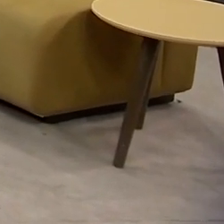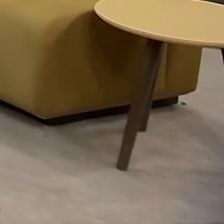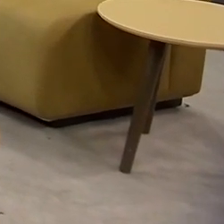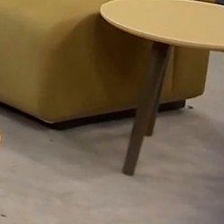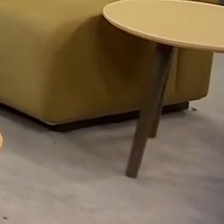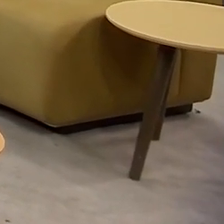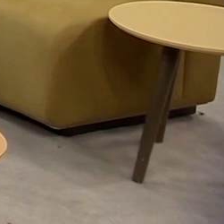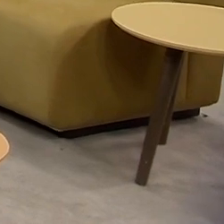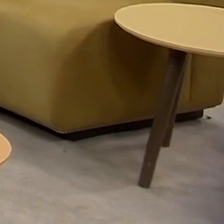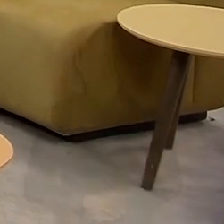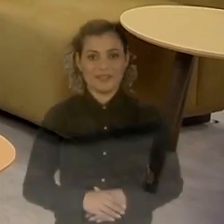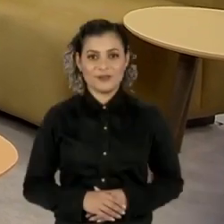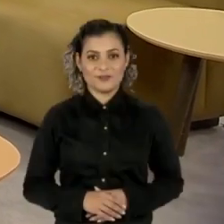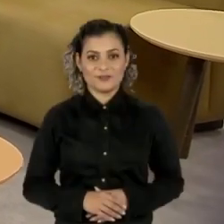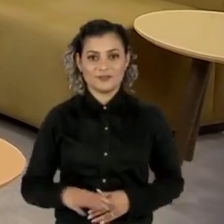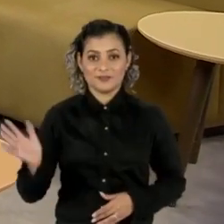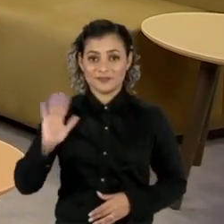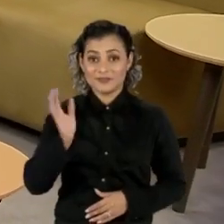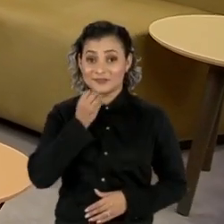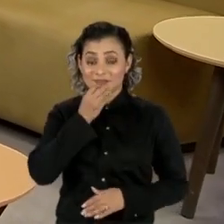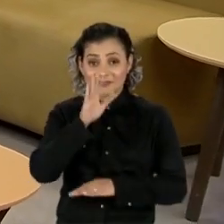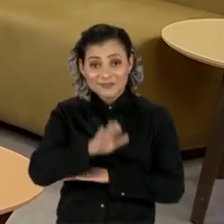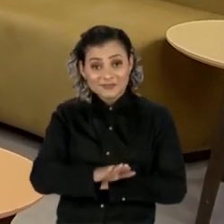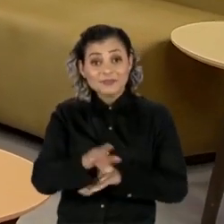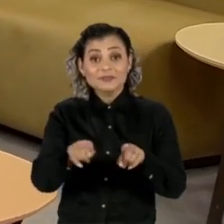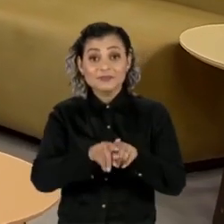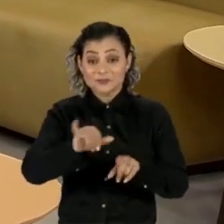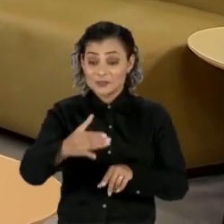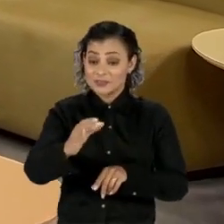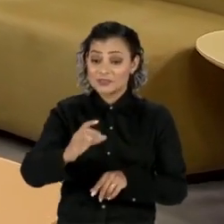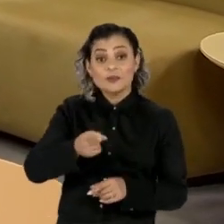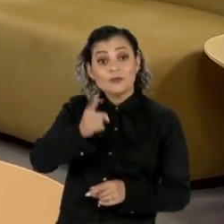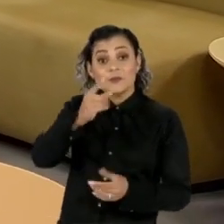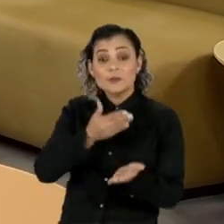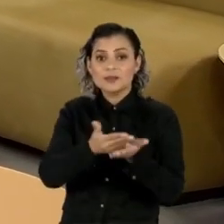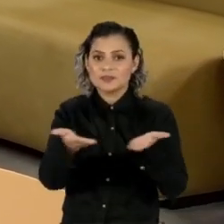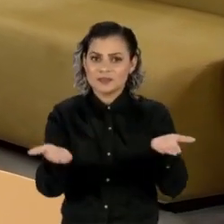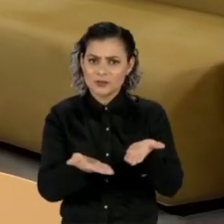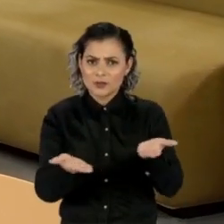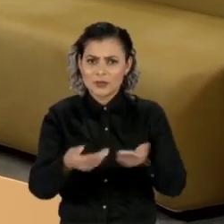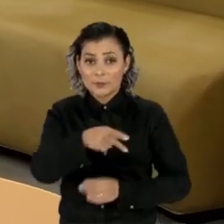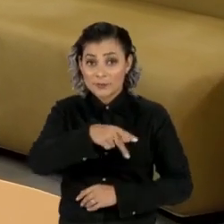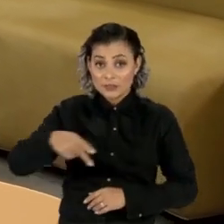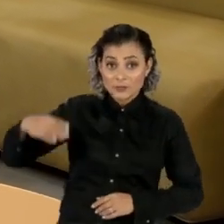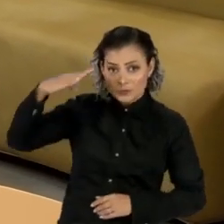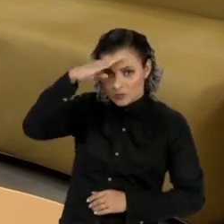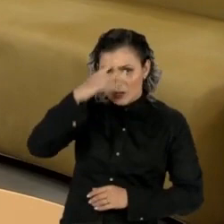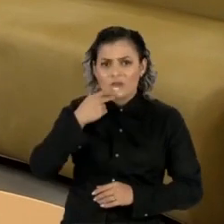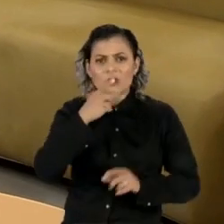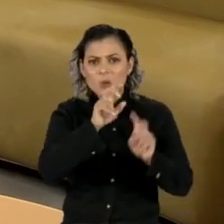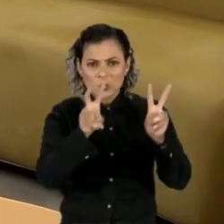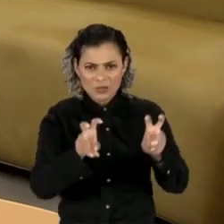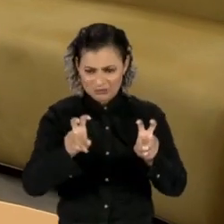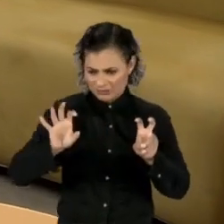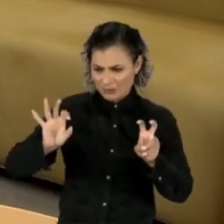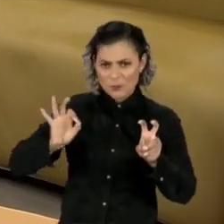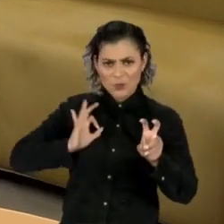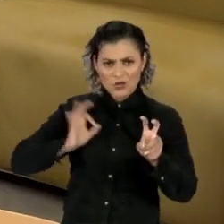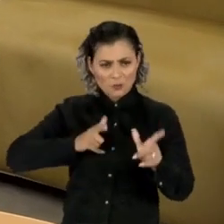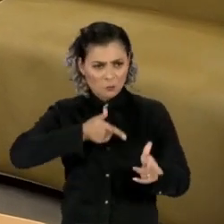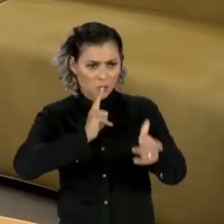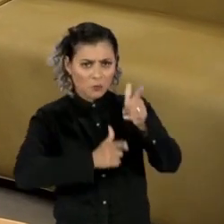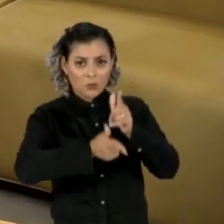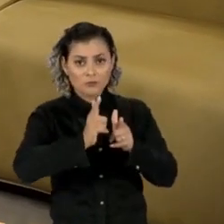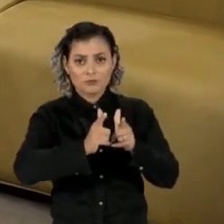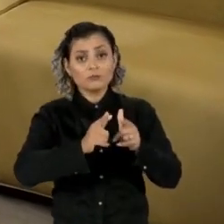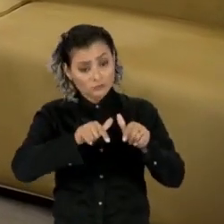Olá, boa tarde. Boa tarde. O JC1 começa agora. O presidente Bolsonaro diz que mortes causadas por policiais são um sinal de que